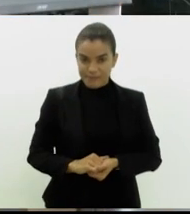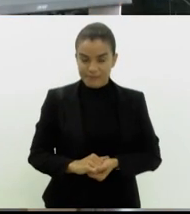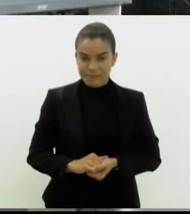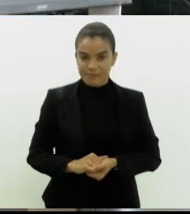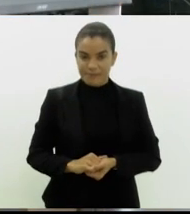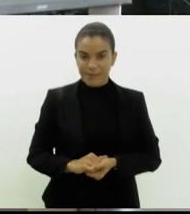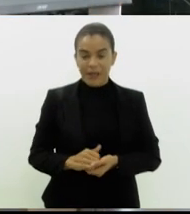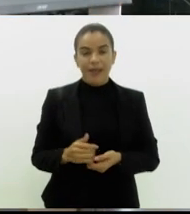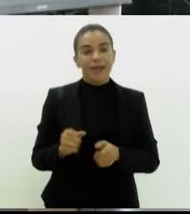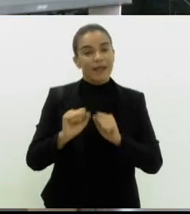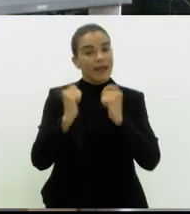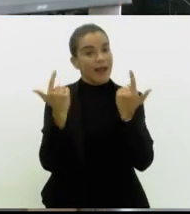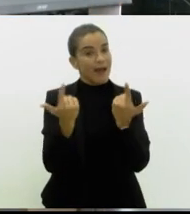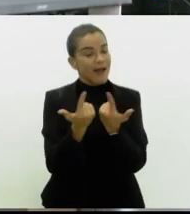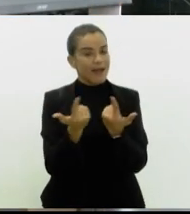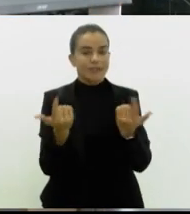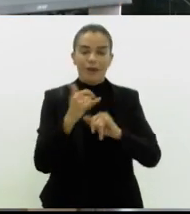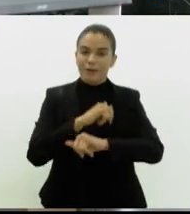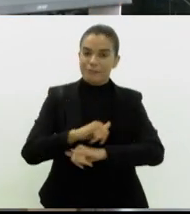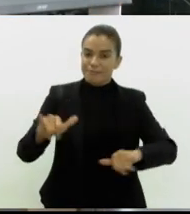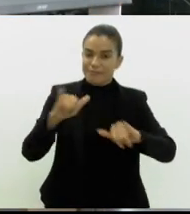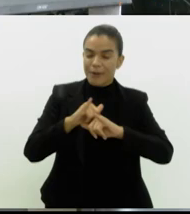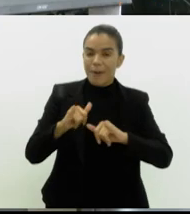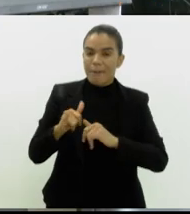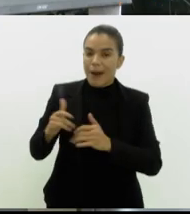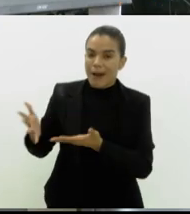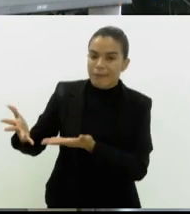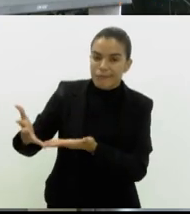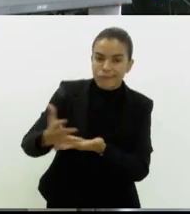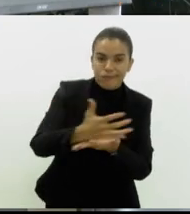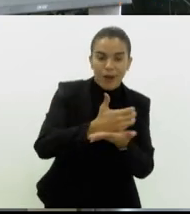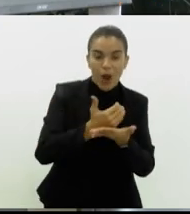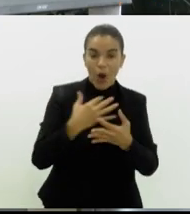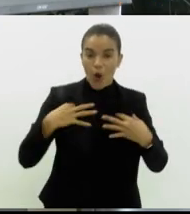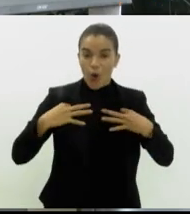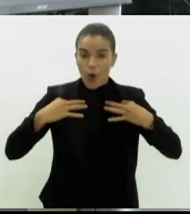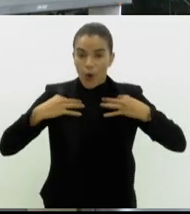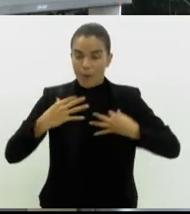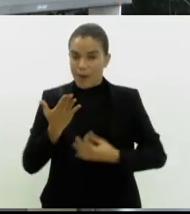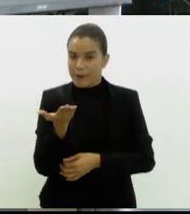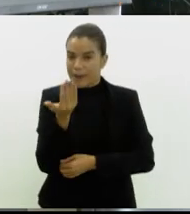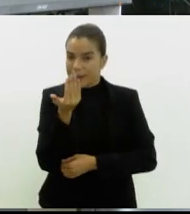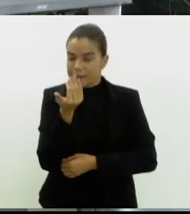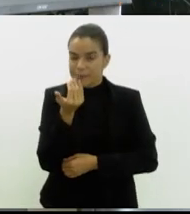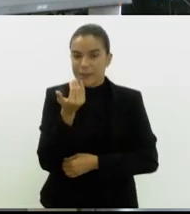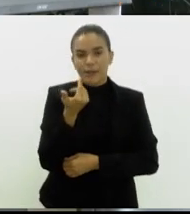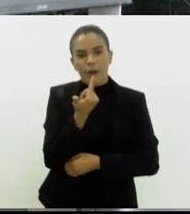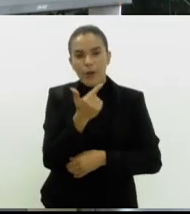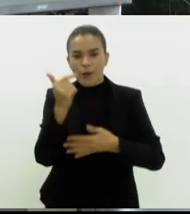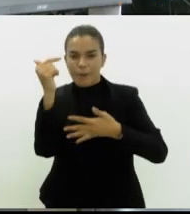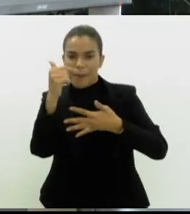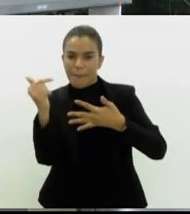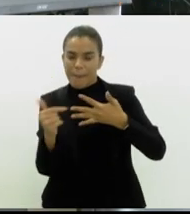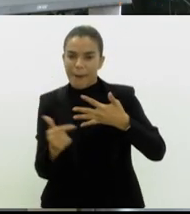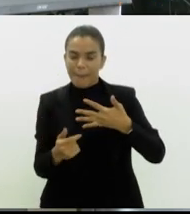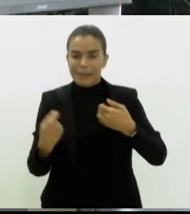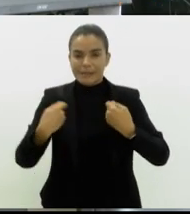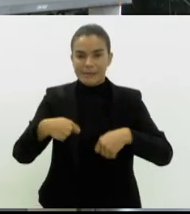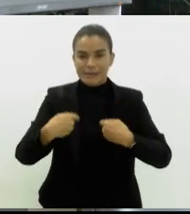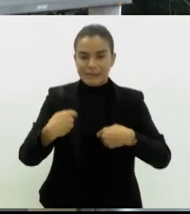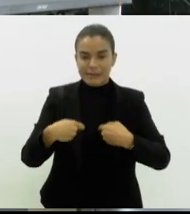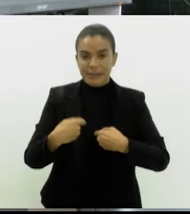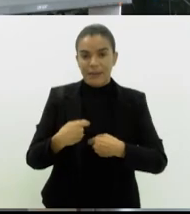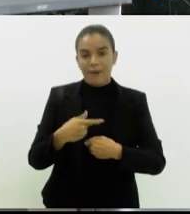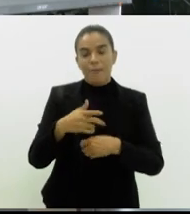E a Alerj lançou uma campanha para arrecadar roupas, alimentos e outros itens essenciais para os moradores atingidos